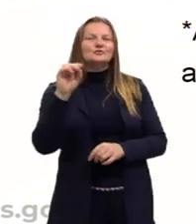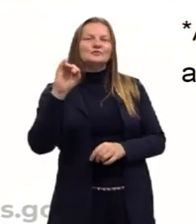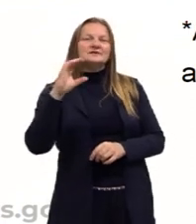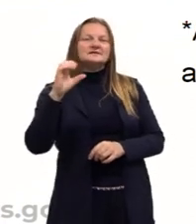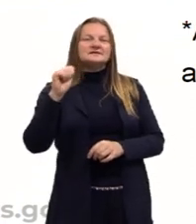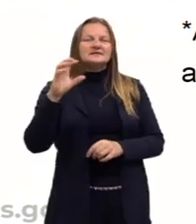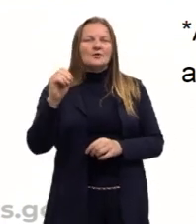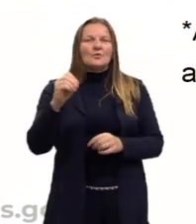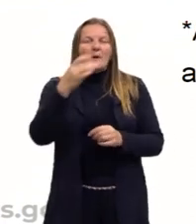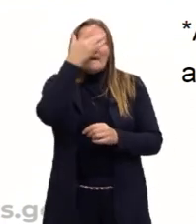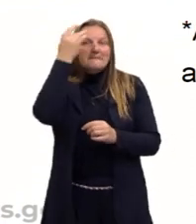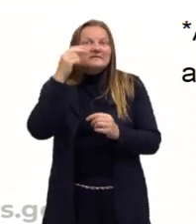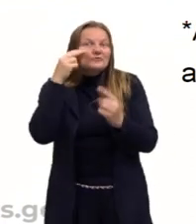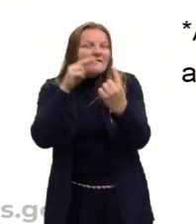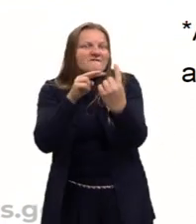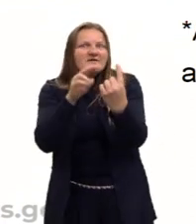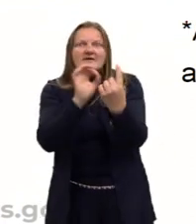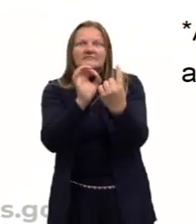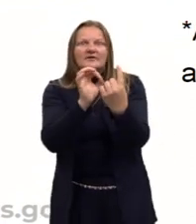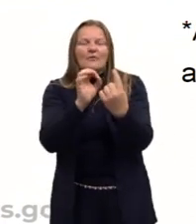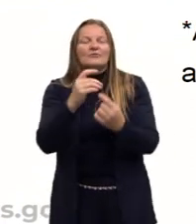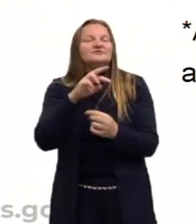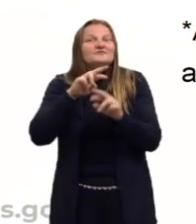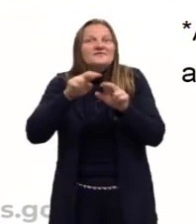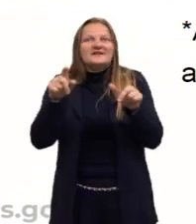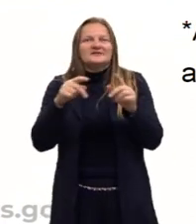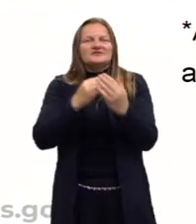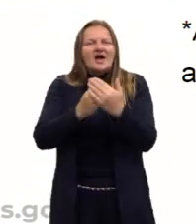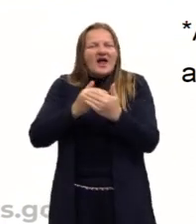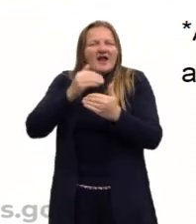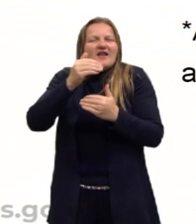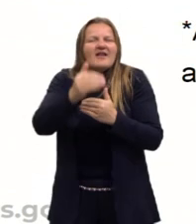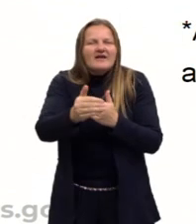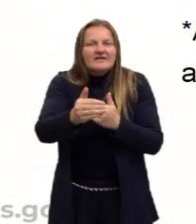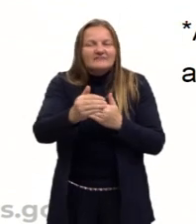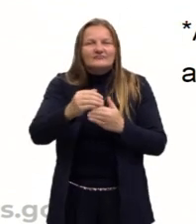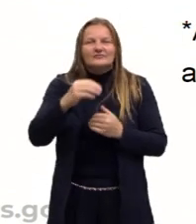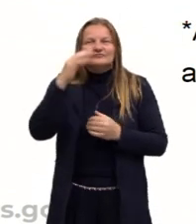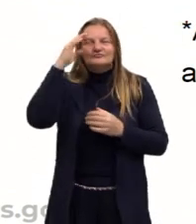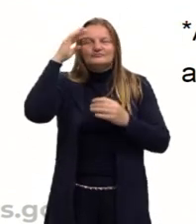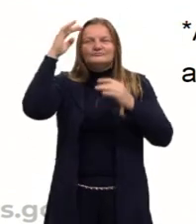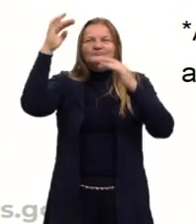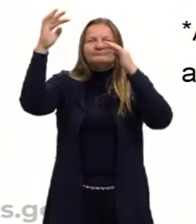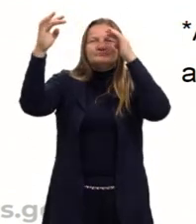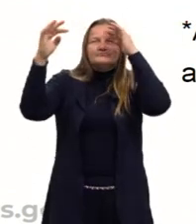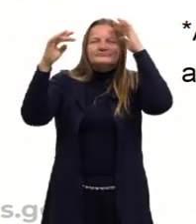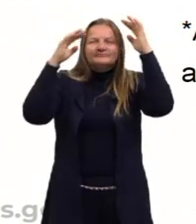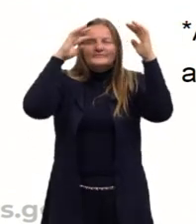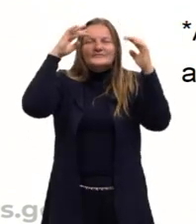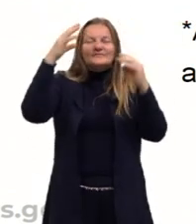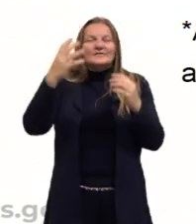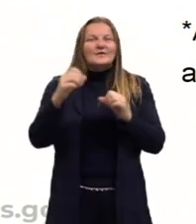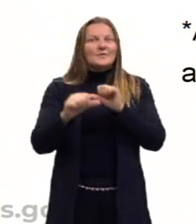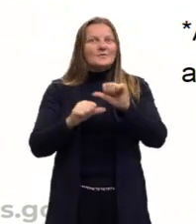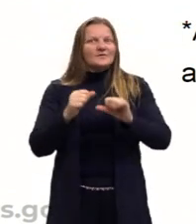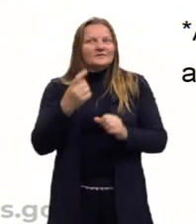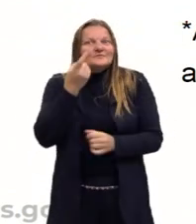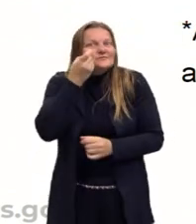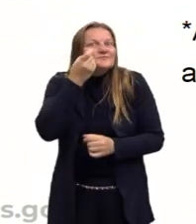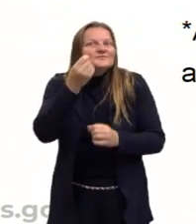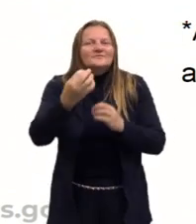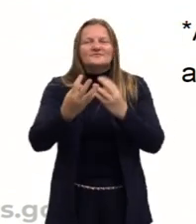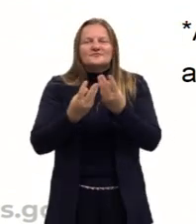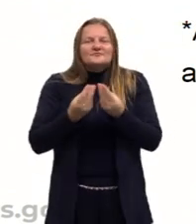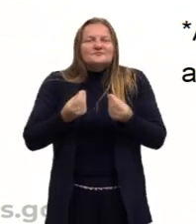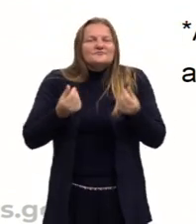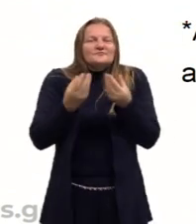veem. Ele cria além do nosso cotidiano. Torna mais interessante a nossa sensibilidade. Nos promove uma